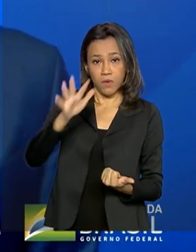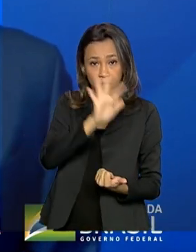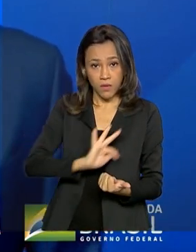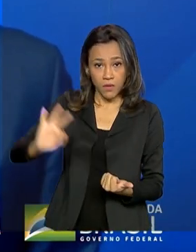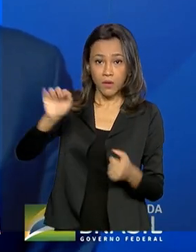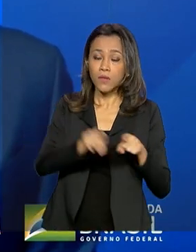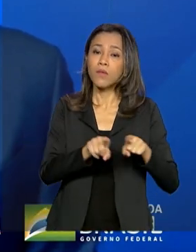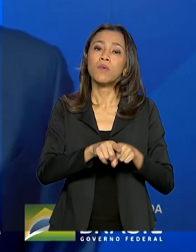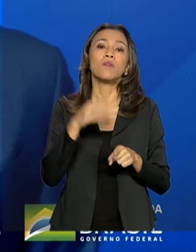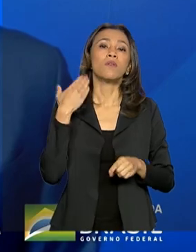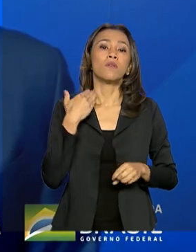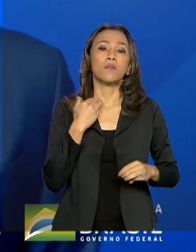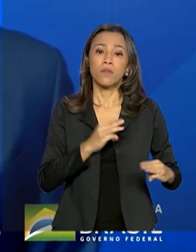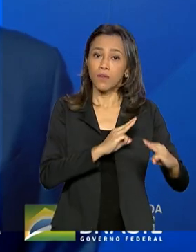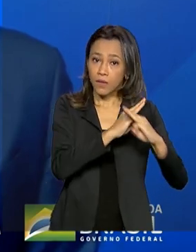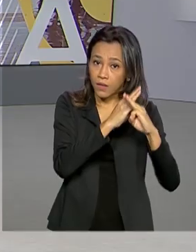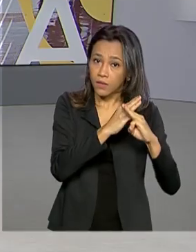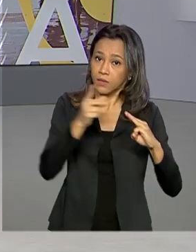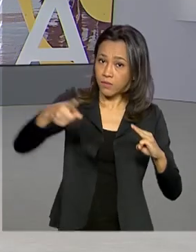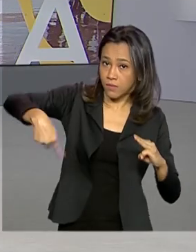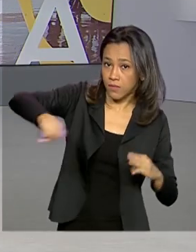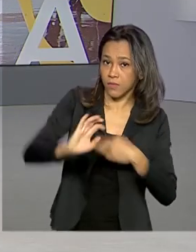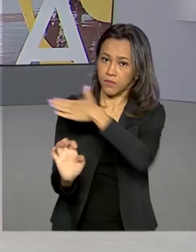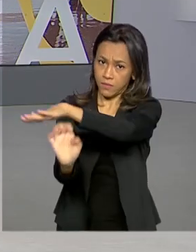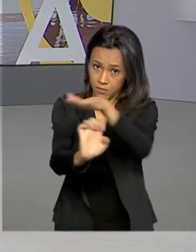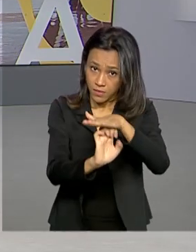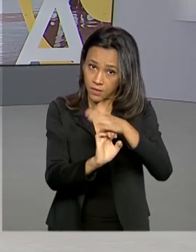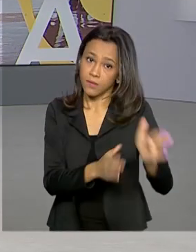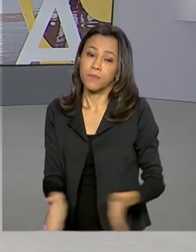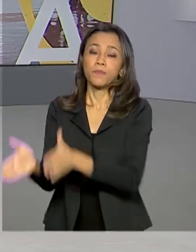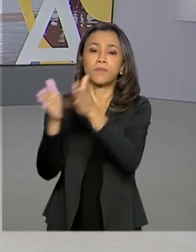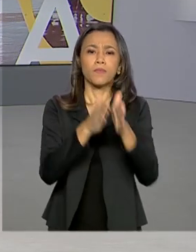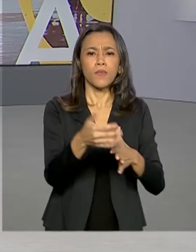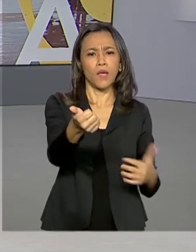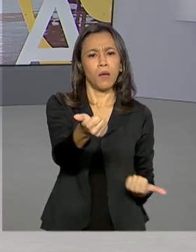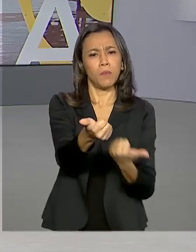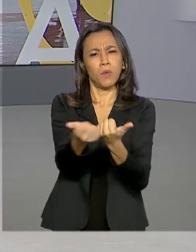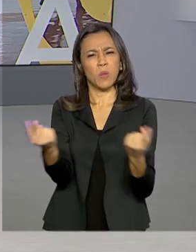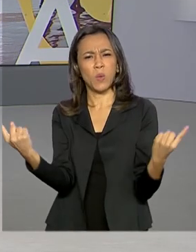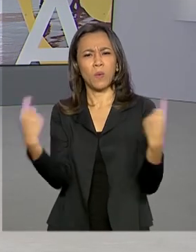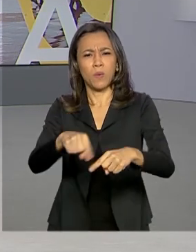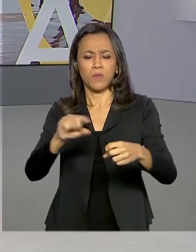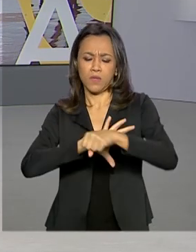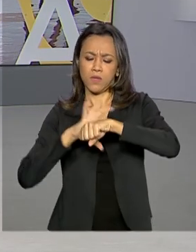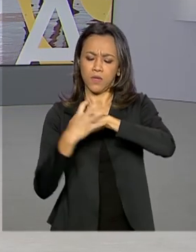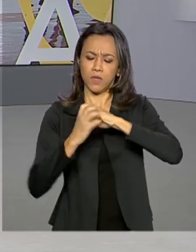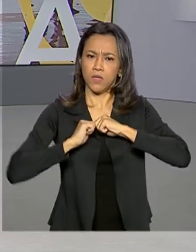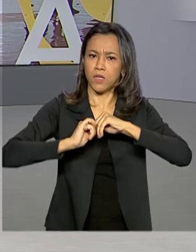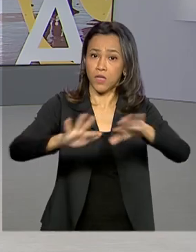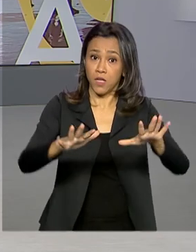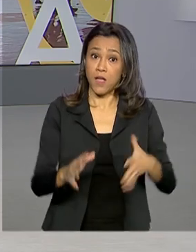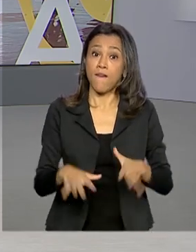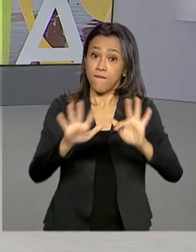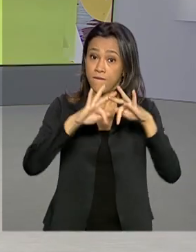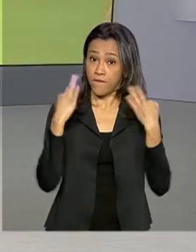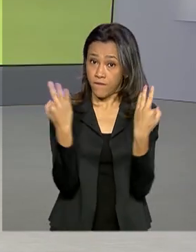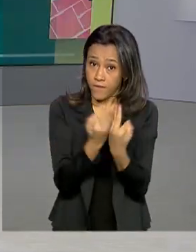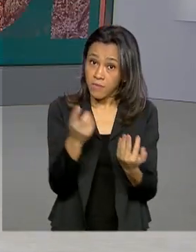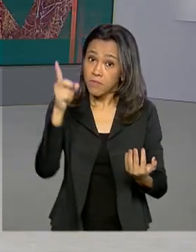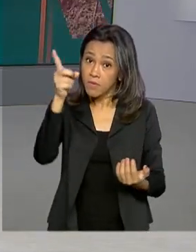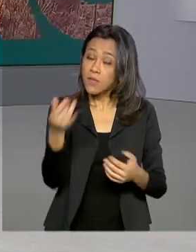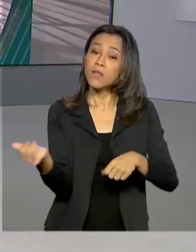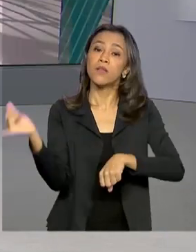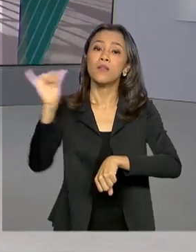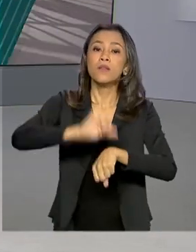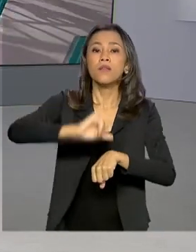para a crise que aconteceu. Reforço no combate ao novo coronavírus. Famílias de Manaus recebem máscaras